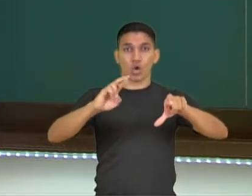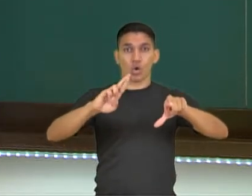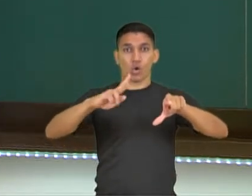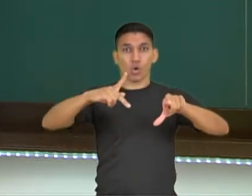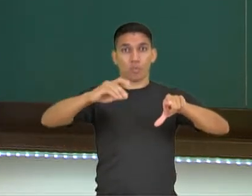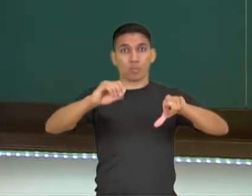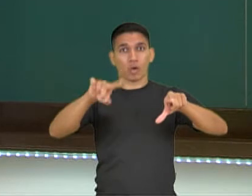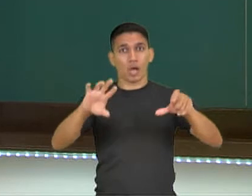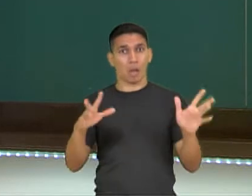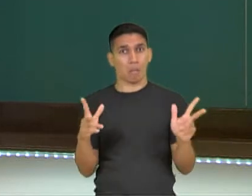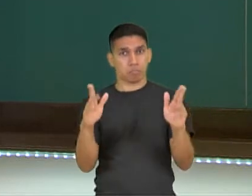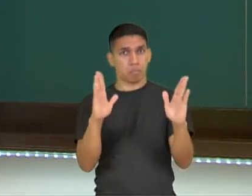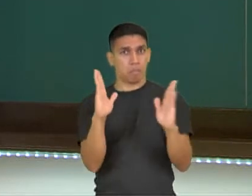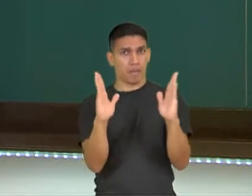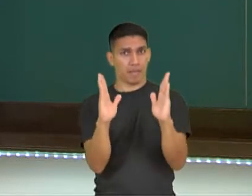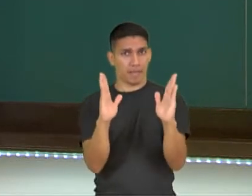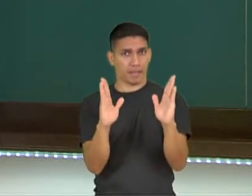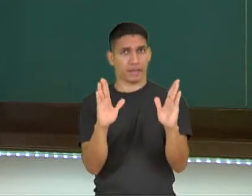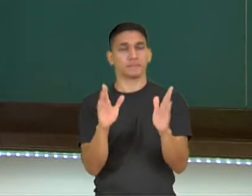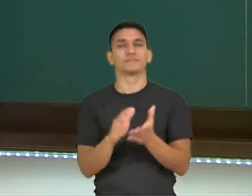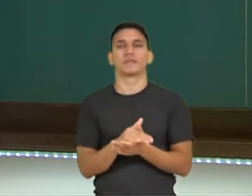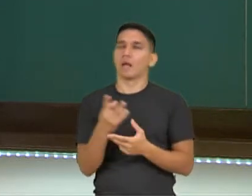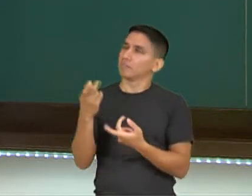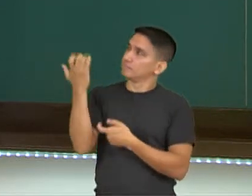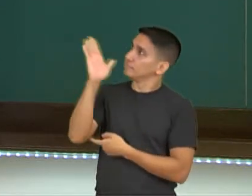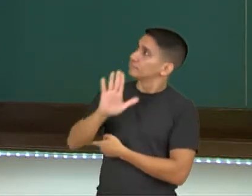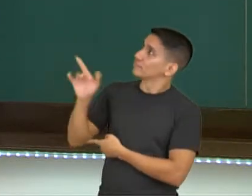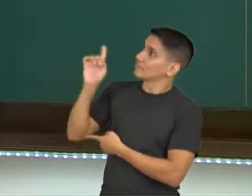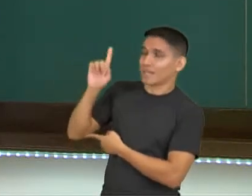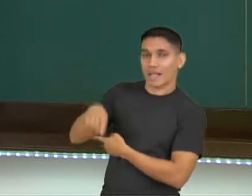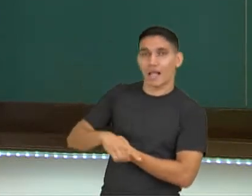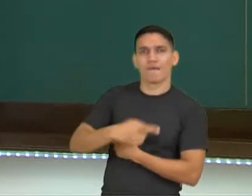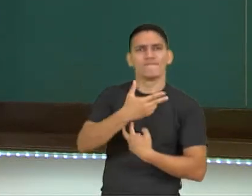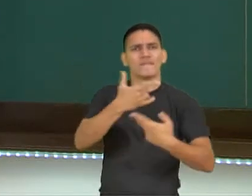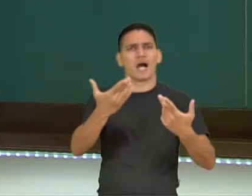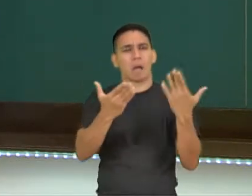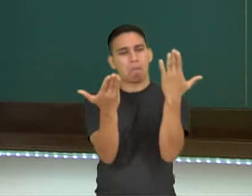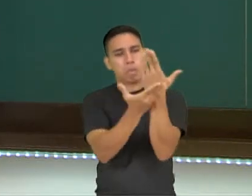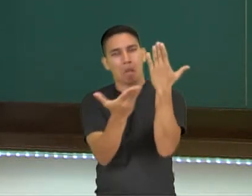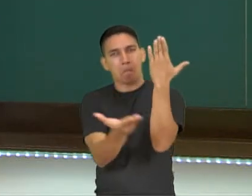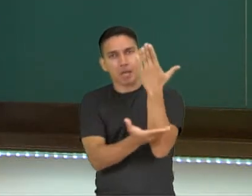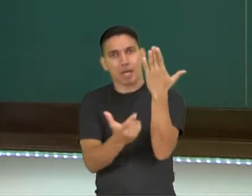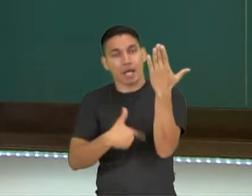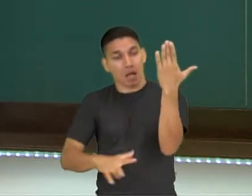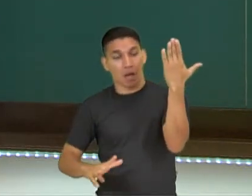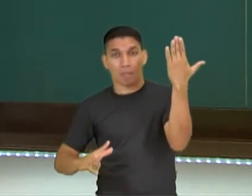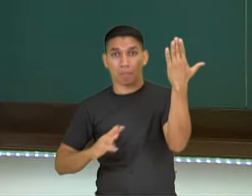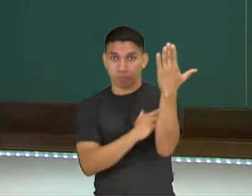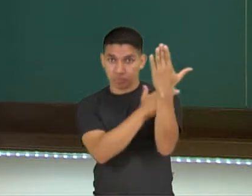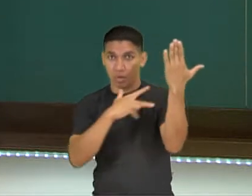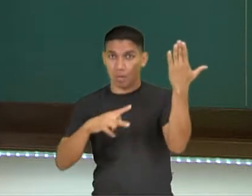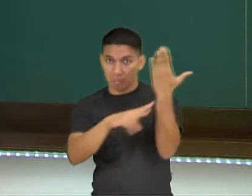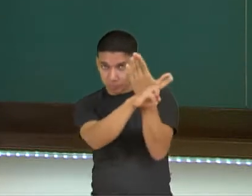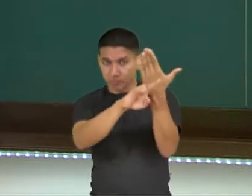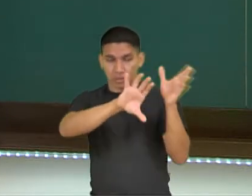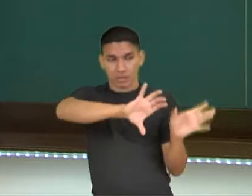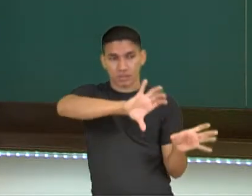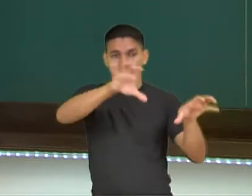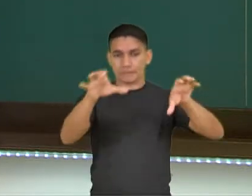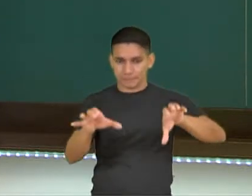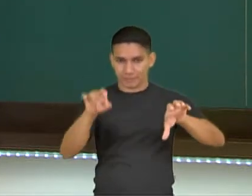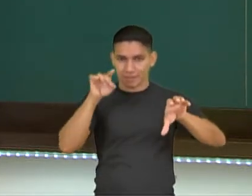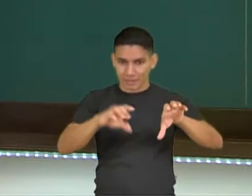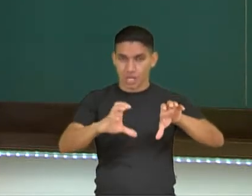matéria. Aqui na imagem, no exemplo, nós temos troncos de árvores, então vejam, eu saio da matéria à árvore, vou para o corpo,